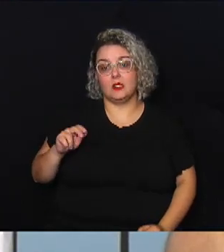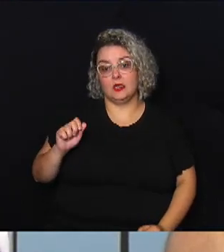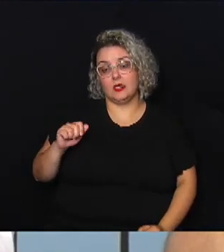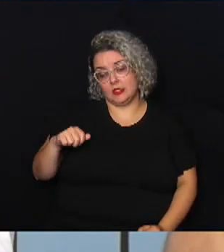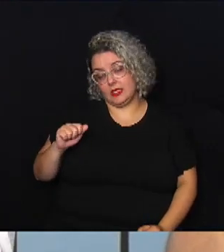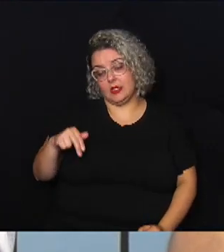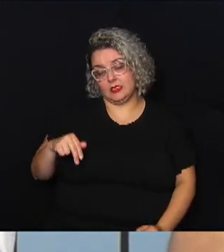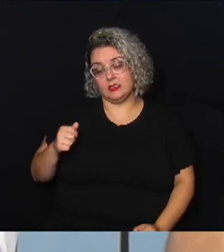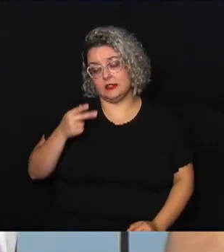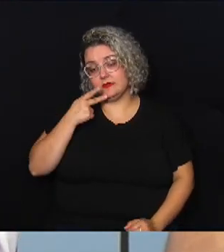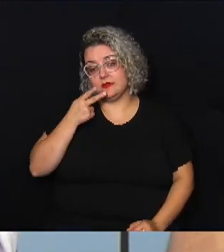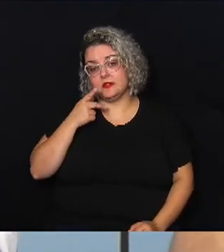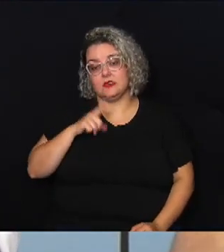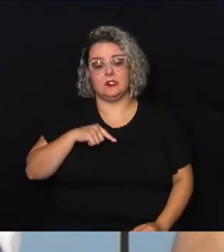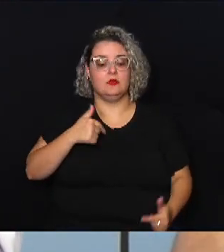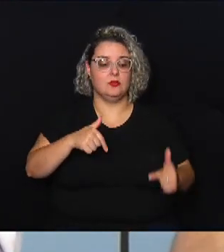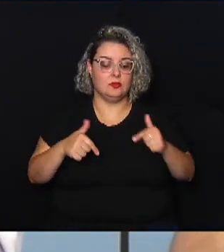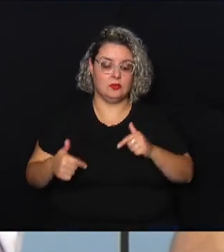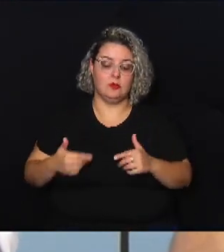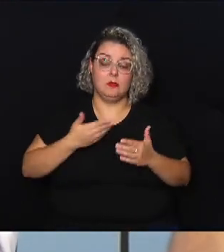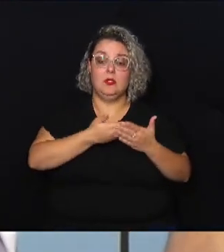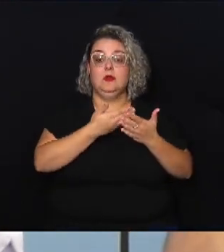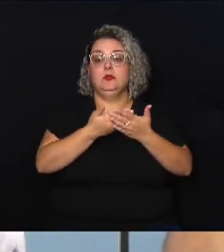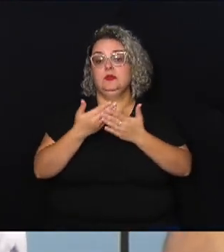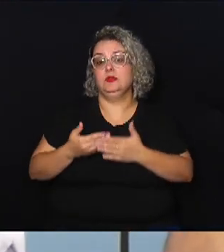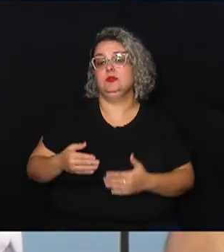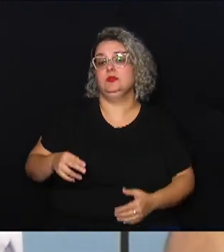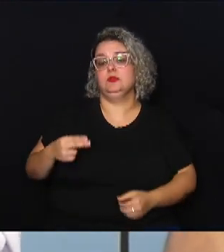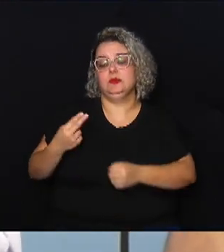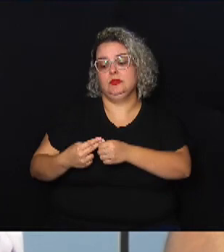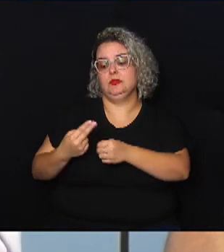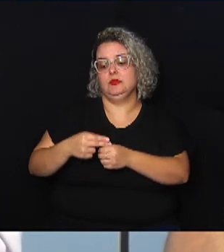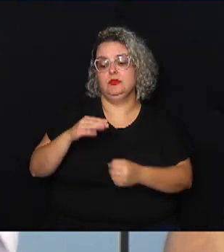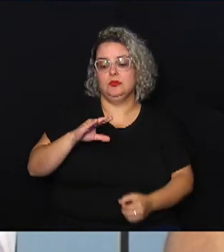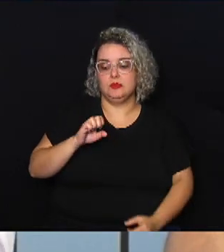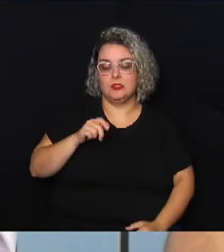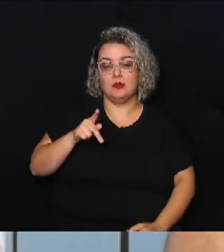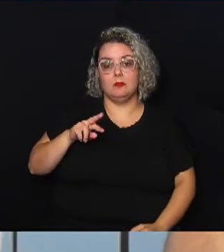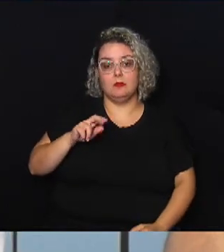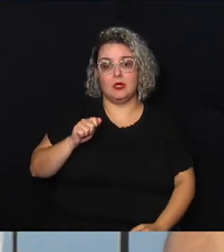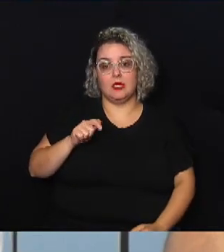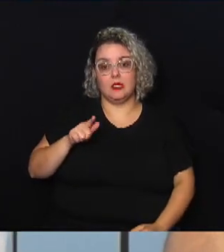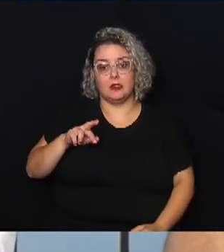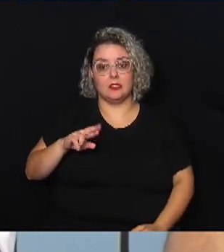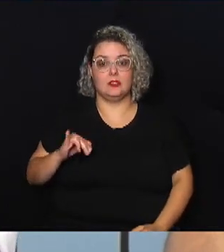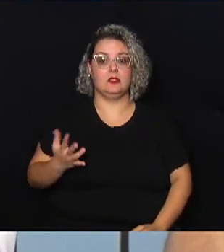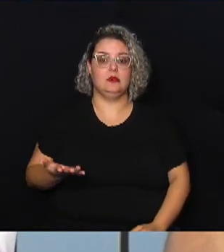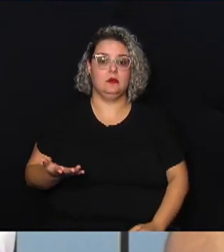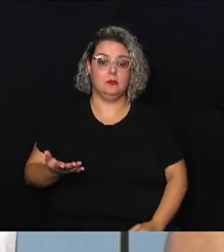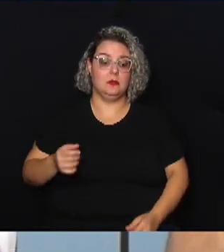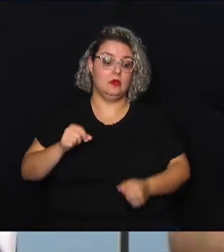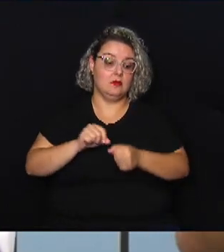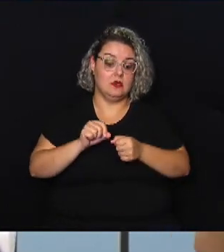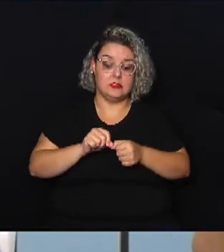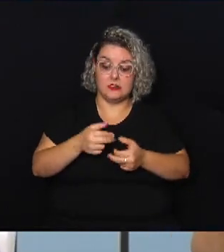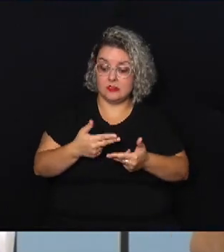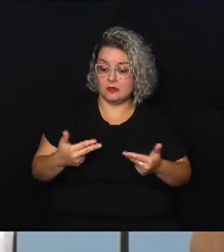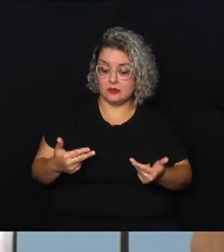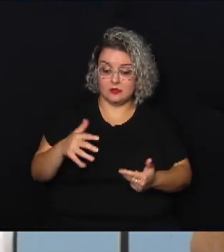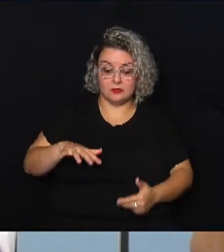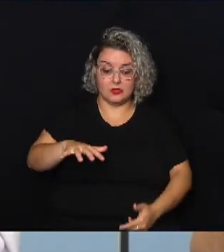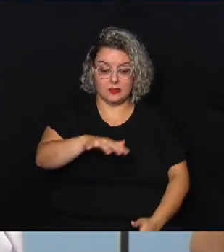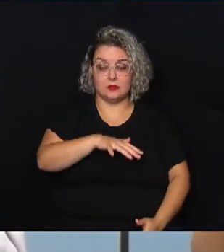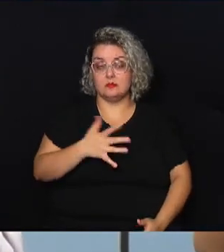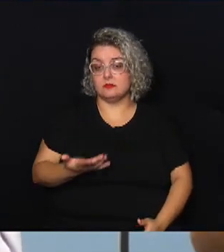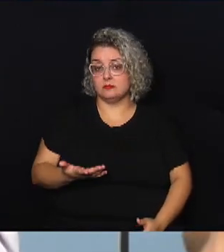que existe um trabalho existe um estudo da Unicamp do CEPAC de fazer algo para a nossa região mas isso não impede